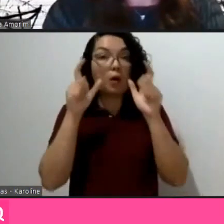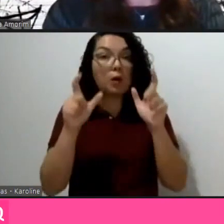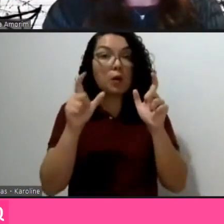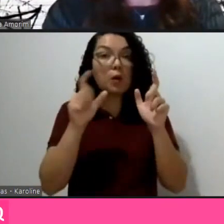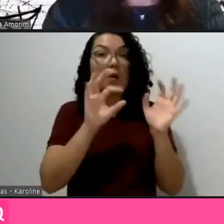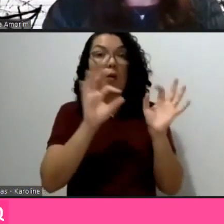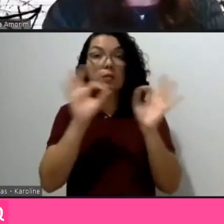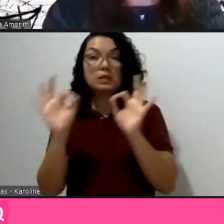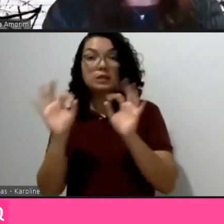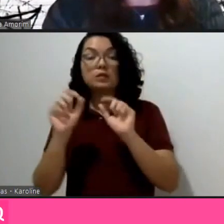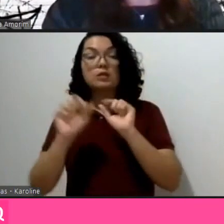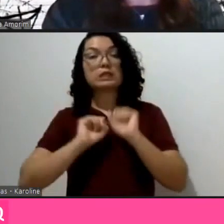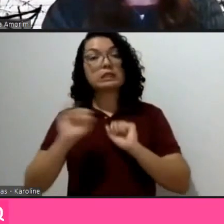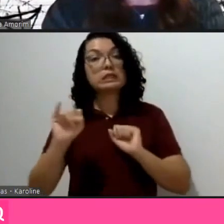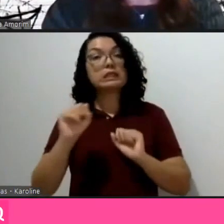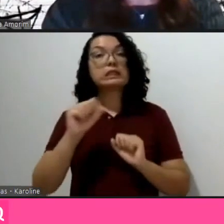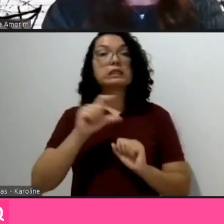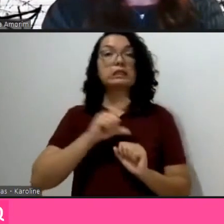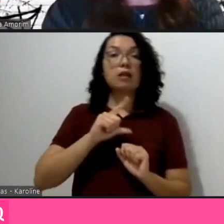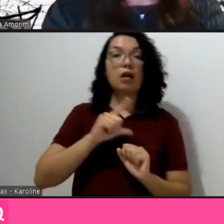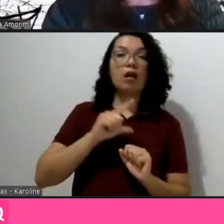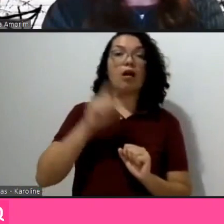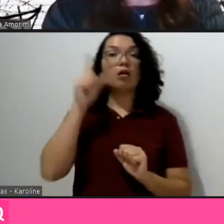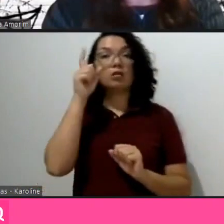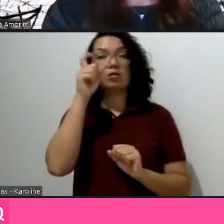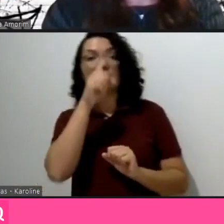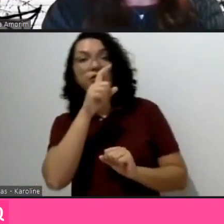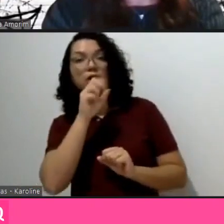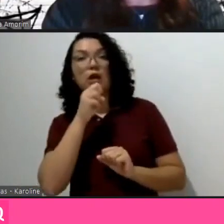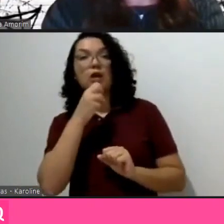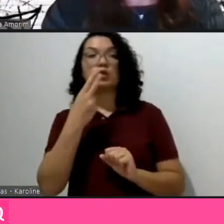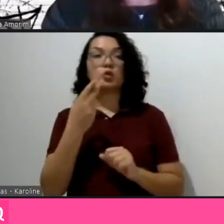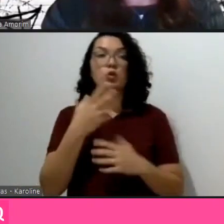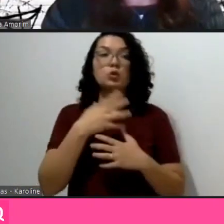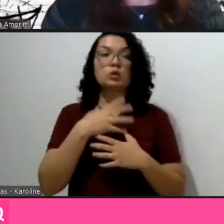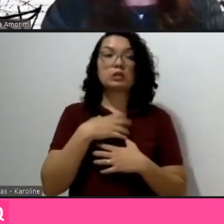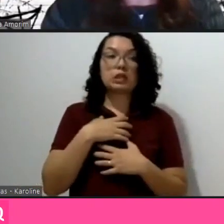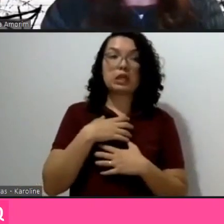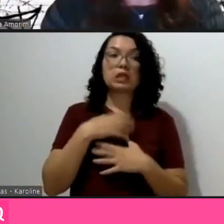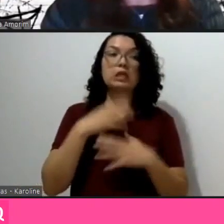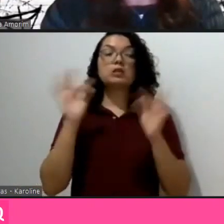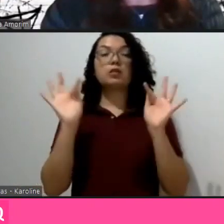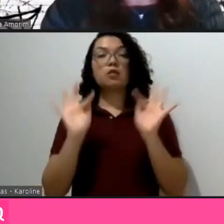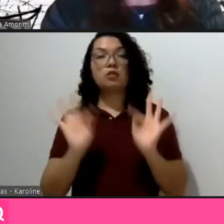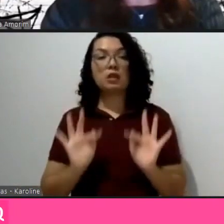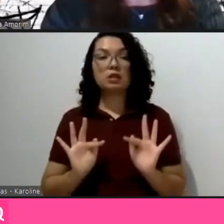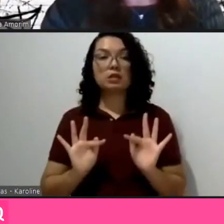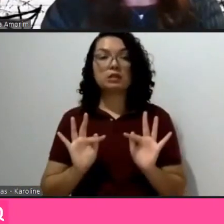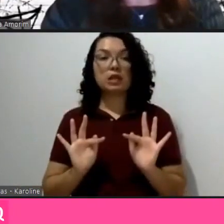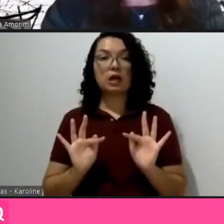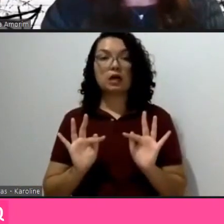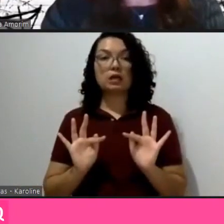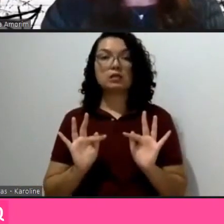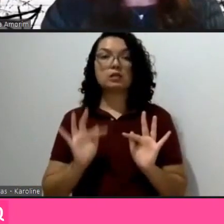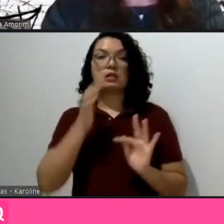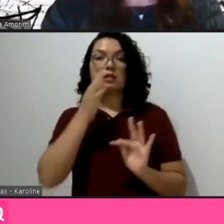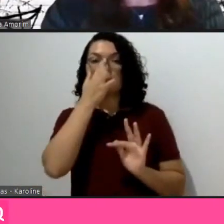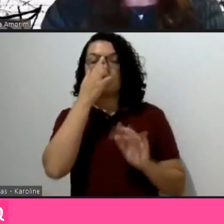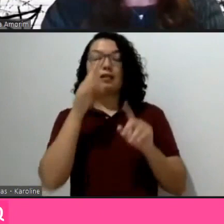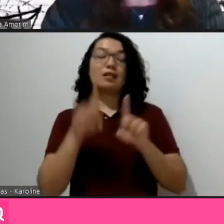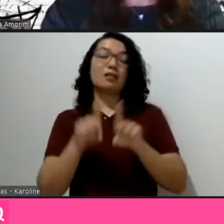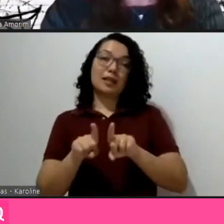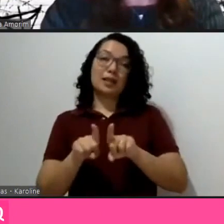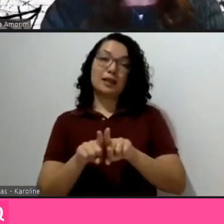não passa nada, mas a universidade como instituição não está preocupada em gestionar essa estrutura